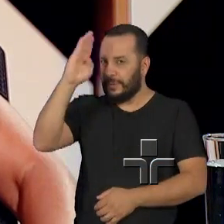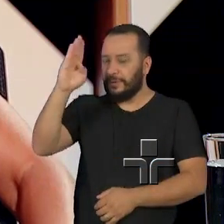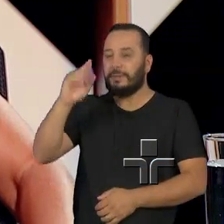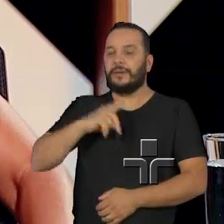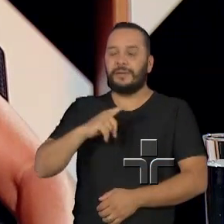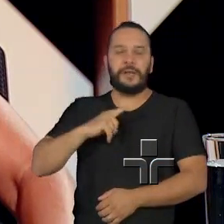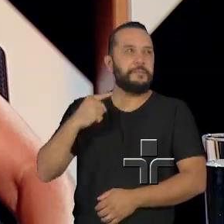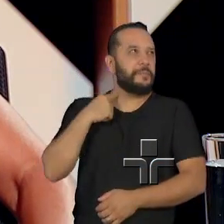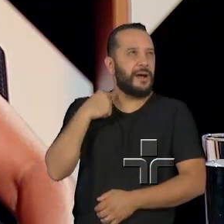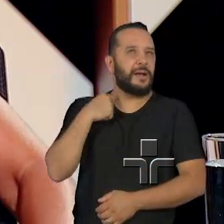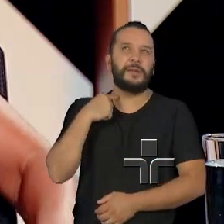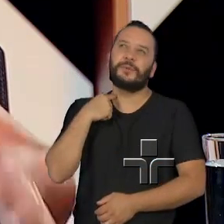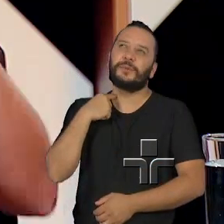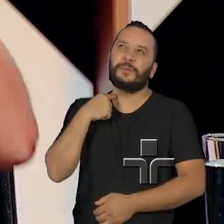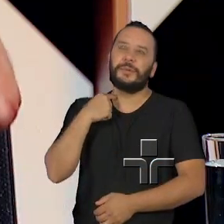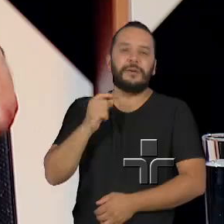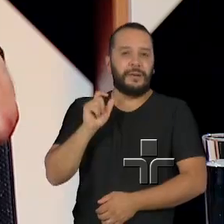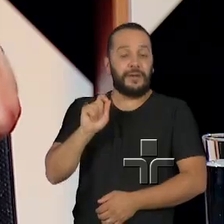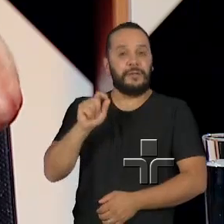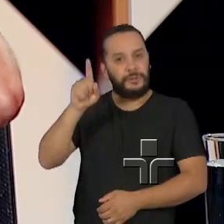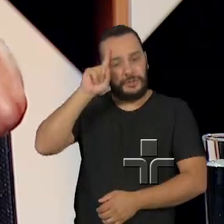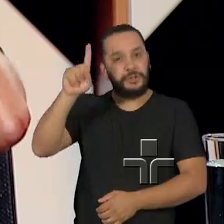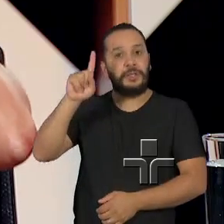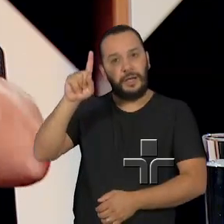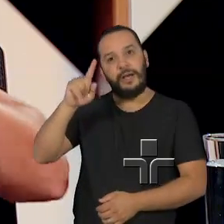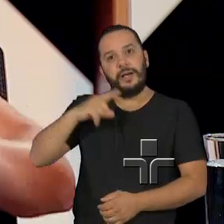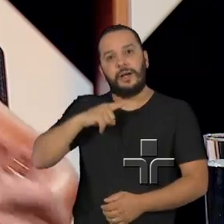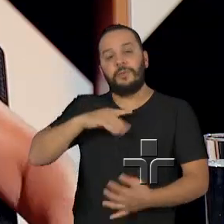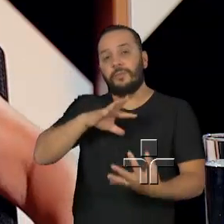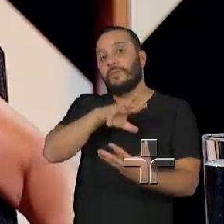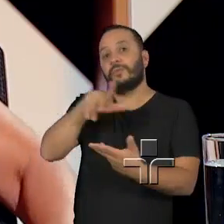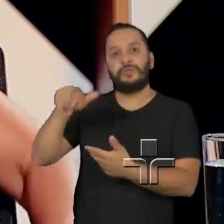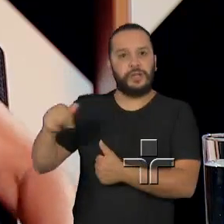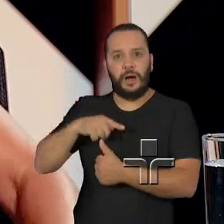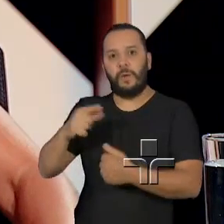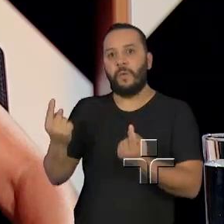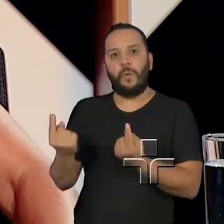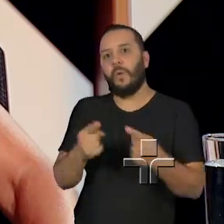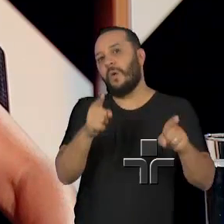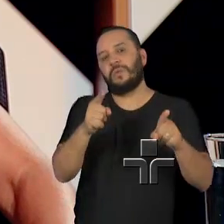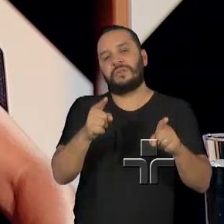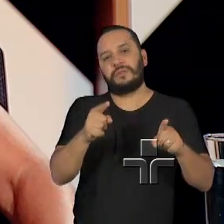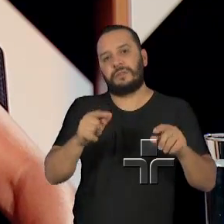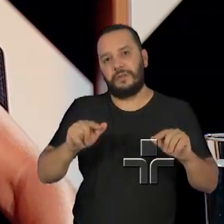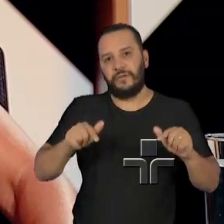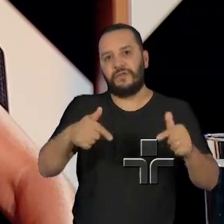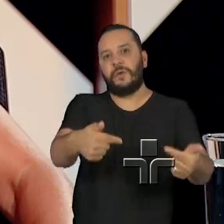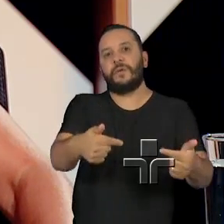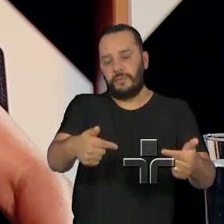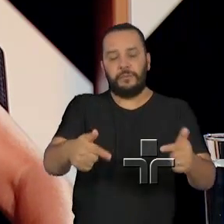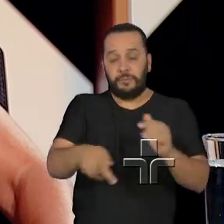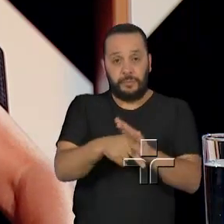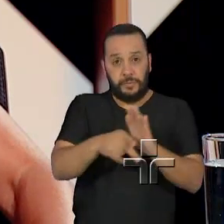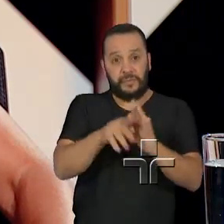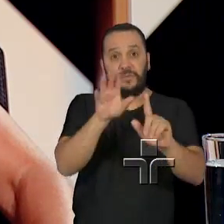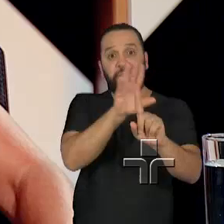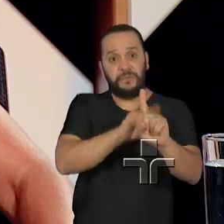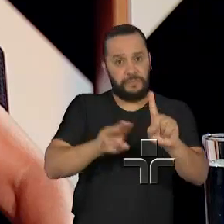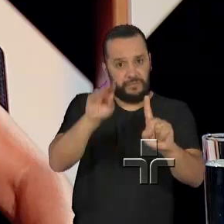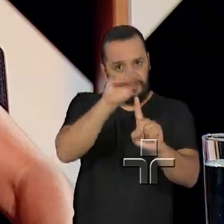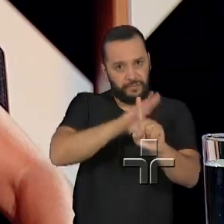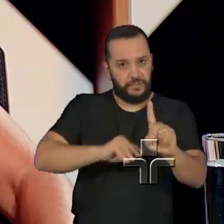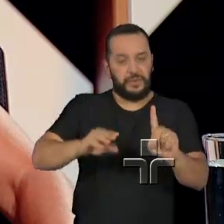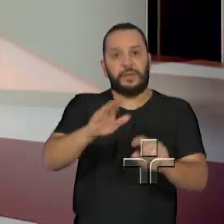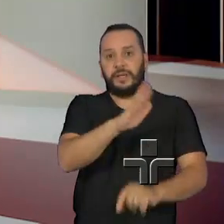em maio, que é em relação ao Dia Internacional de Enfrentamento à Violência Sexual contra Crianças e Adolescentes. Então, são